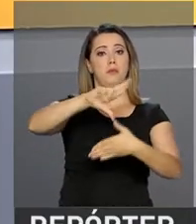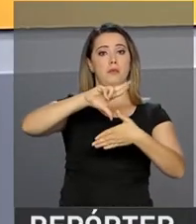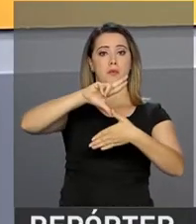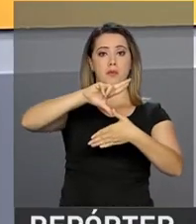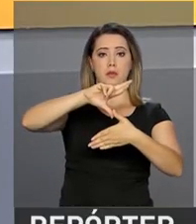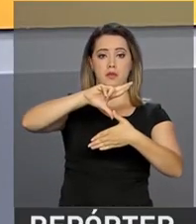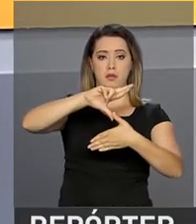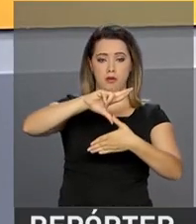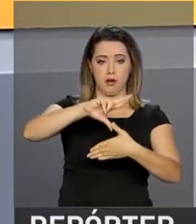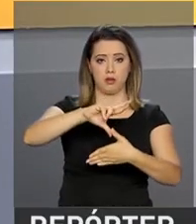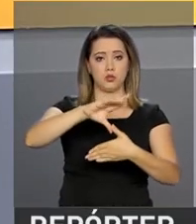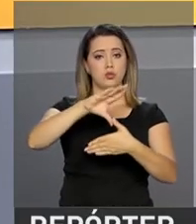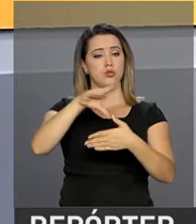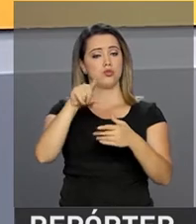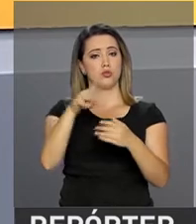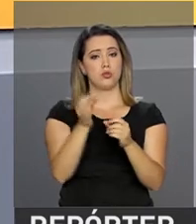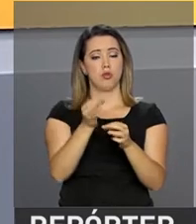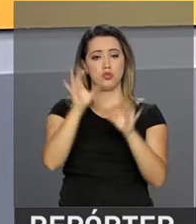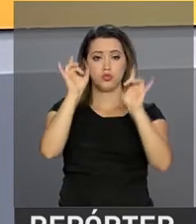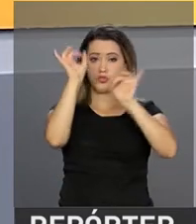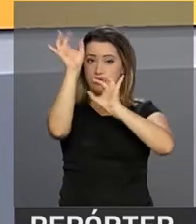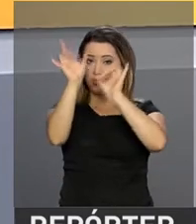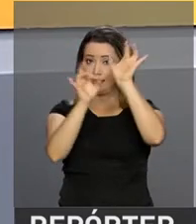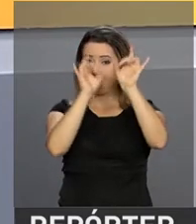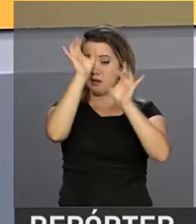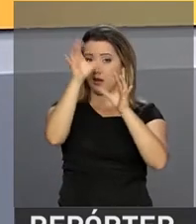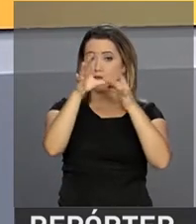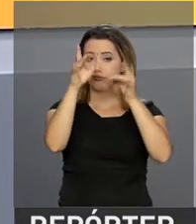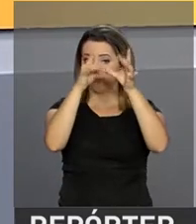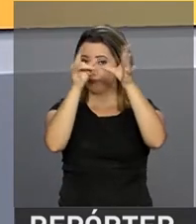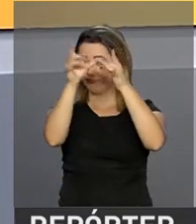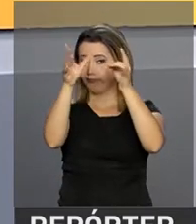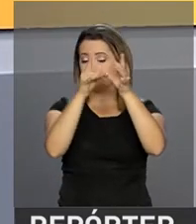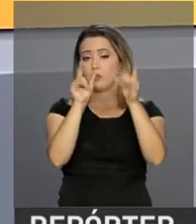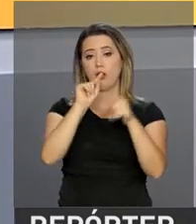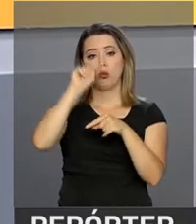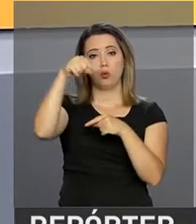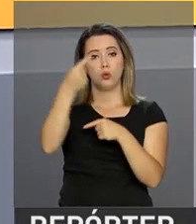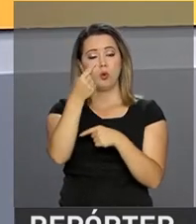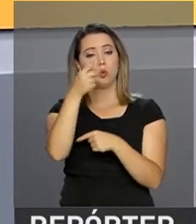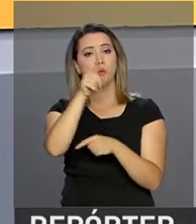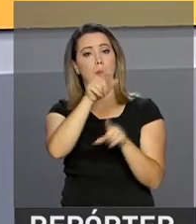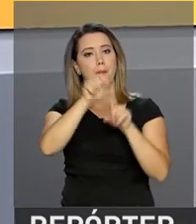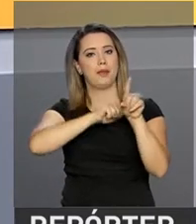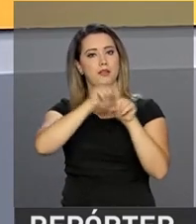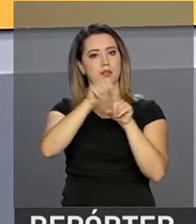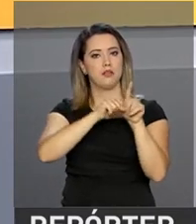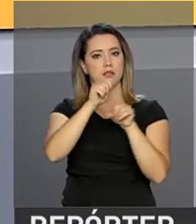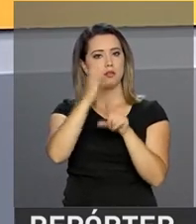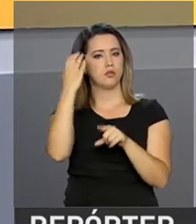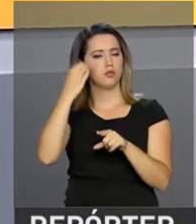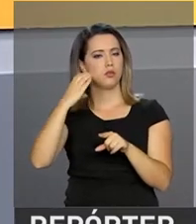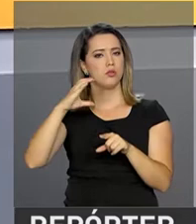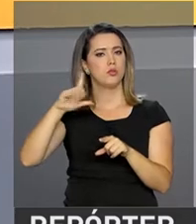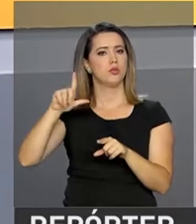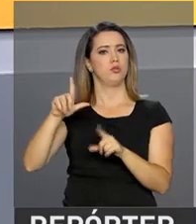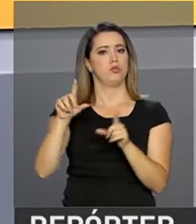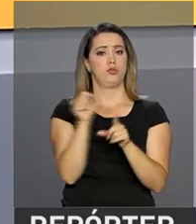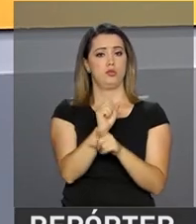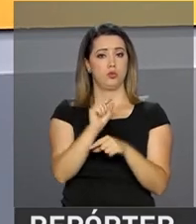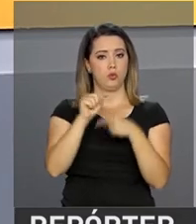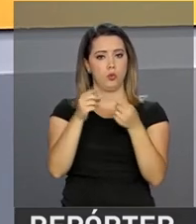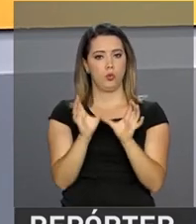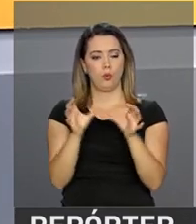Astronomia e Astronáutica será realizada no mês que vem no Chile. Um grupo de estudantes brasileiros vai representar o país. O